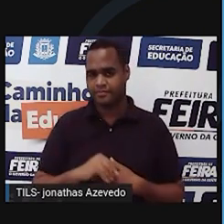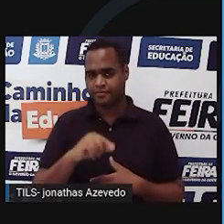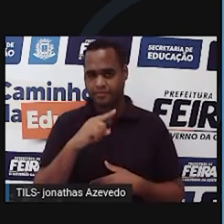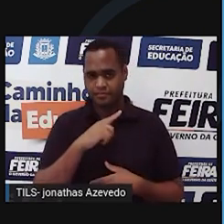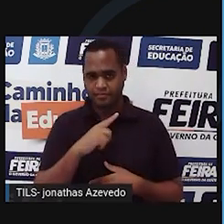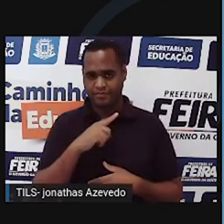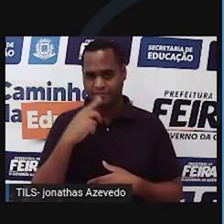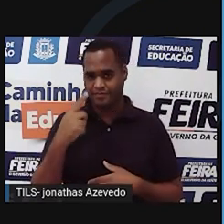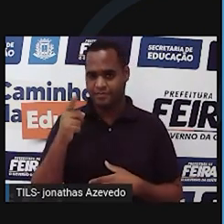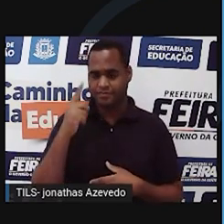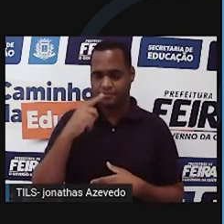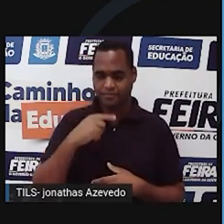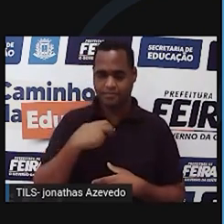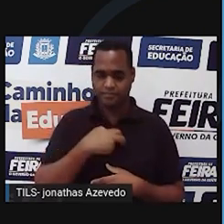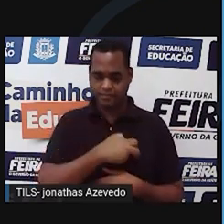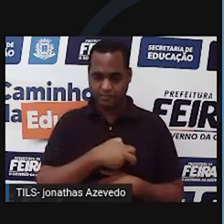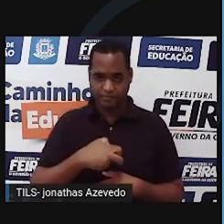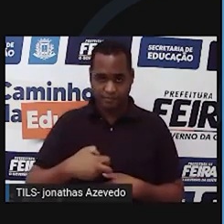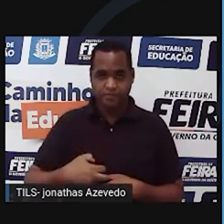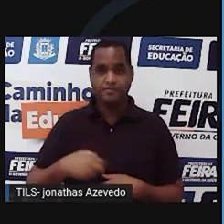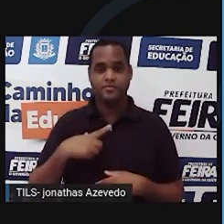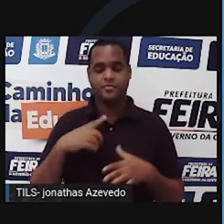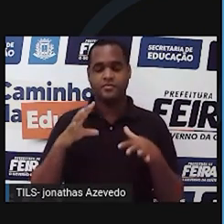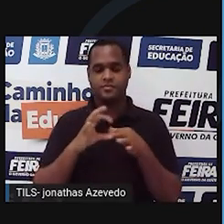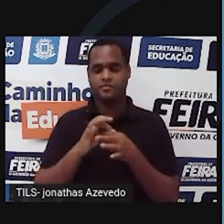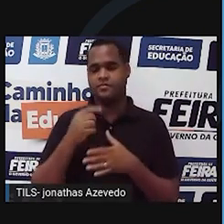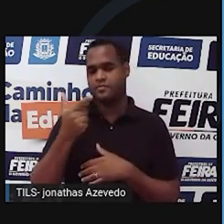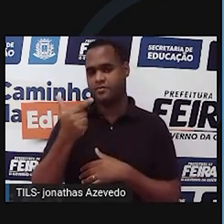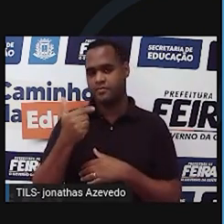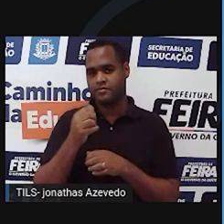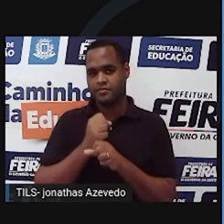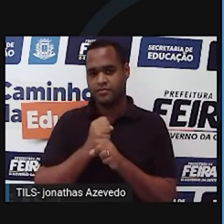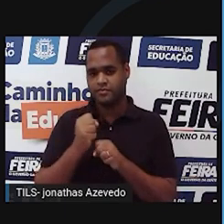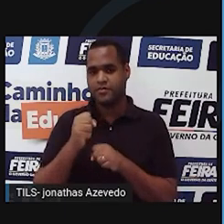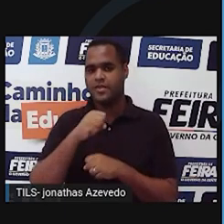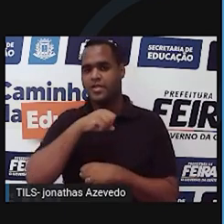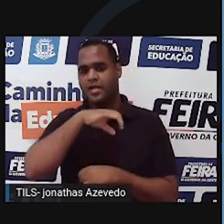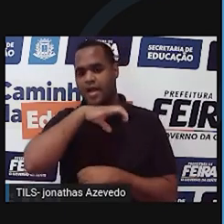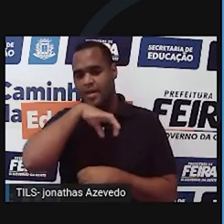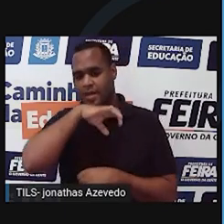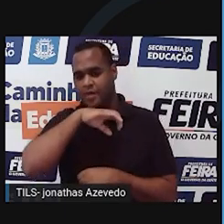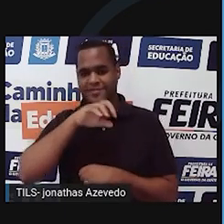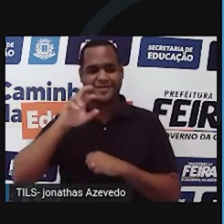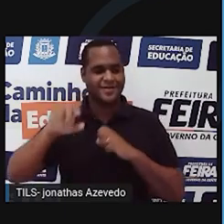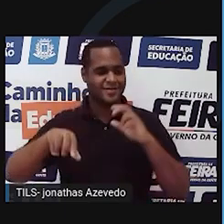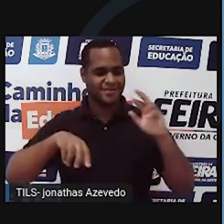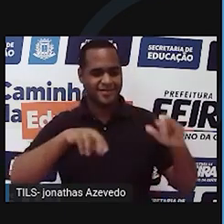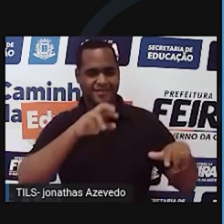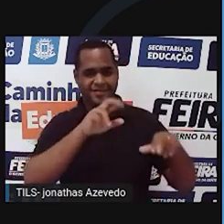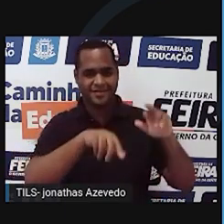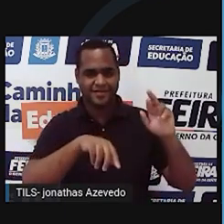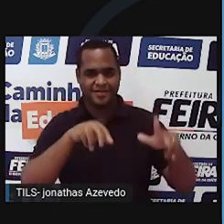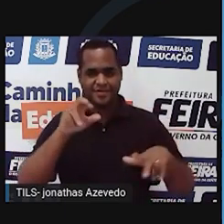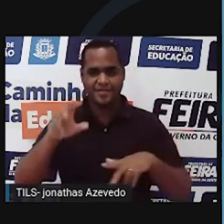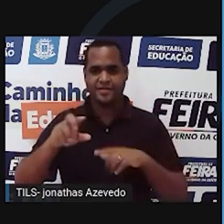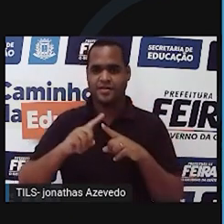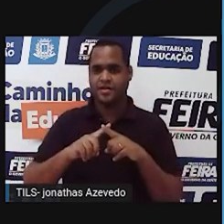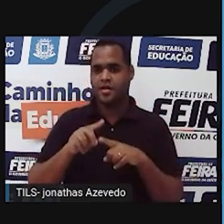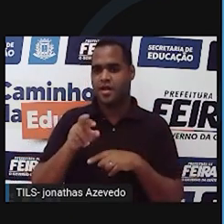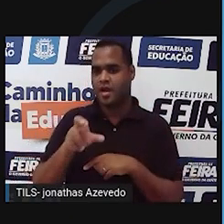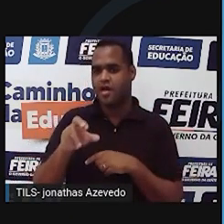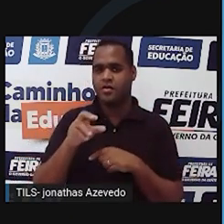horóscopo chinês associado a esse ciclo de 12 anos, um bicho para cada ano, né? Então, tem desde o rato, boi,